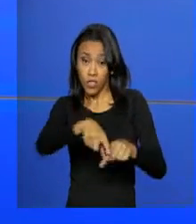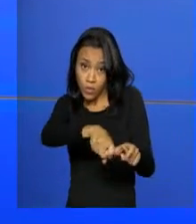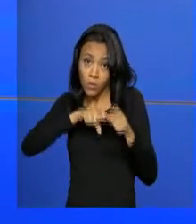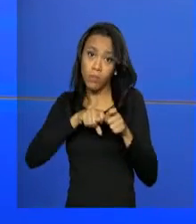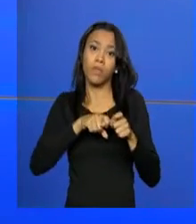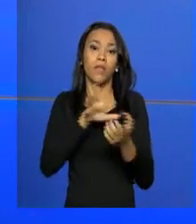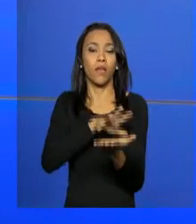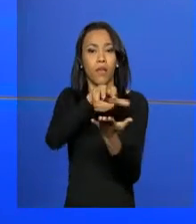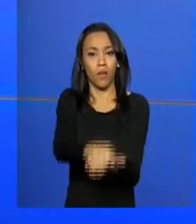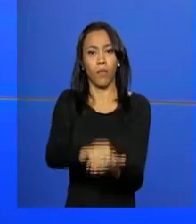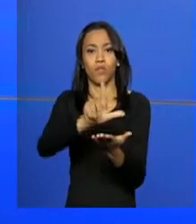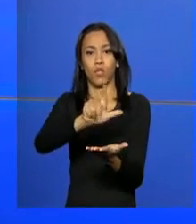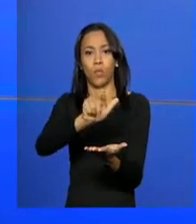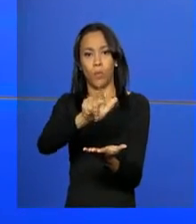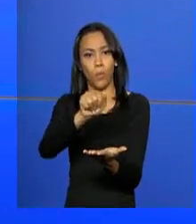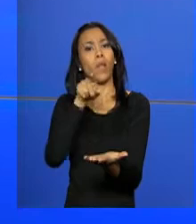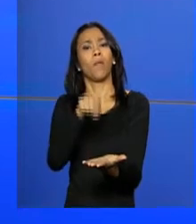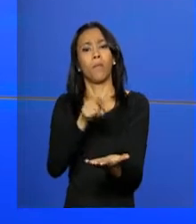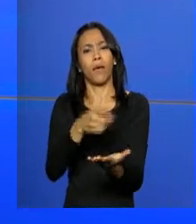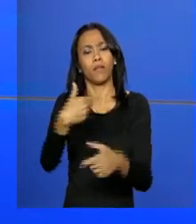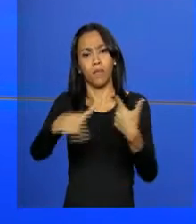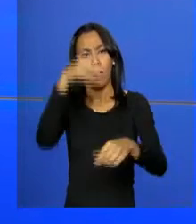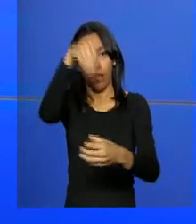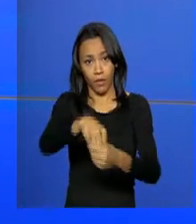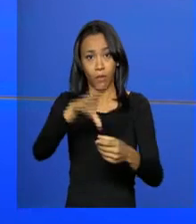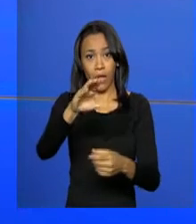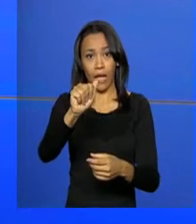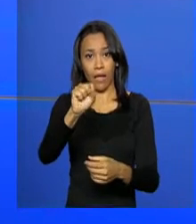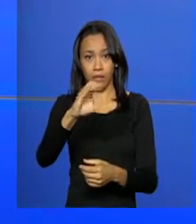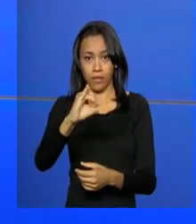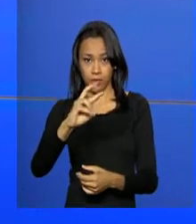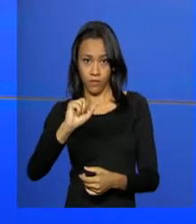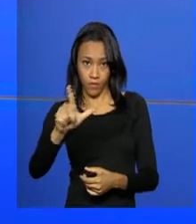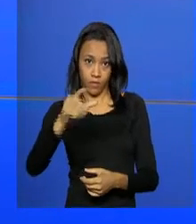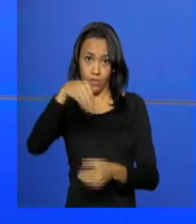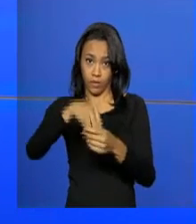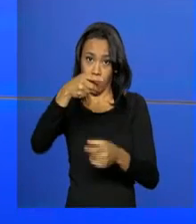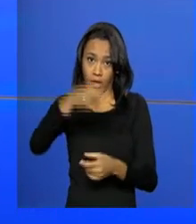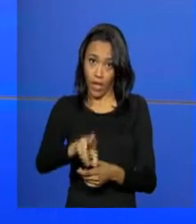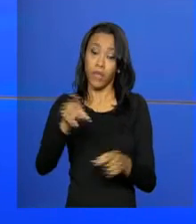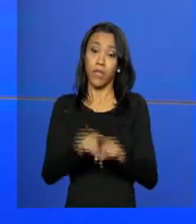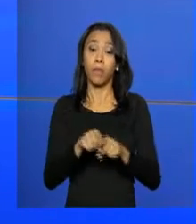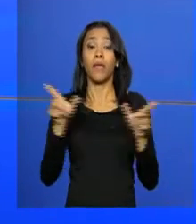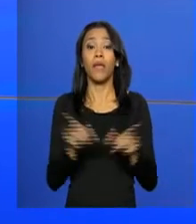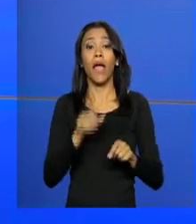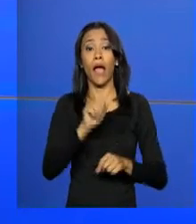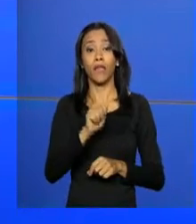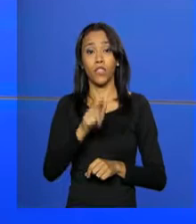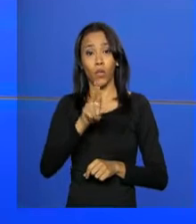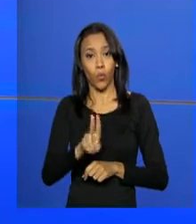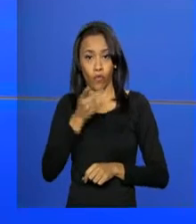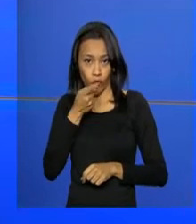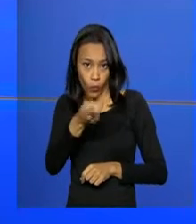ex-presidente Luiz Inácio Lula da Silva para comandar a Casa Civil da Presidência da República. O ministro-chefe da AGU, José Eduardo Cardoso,